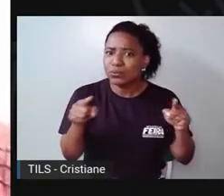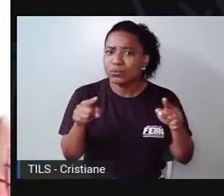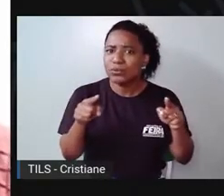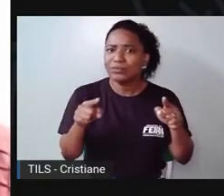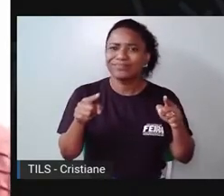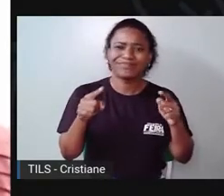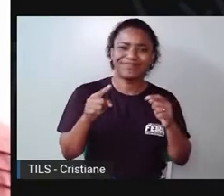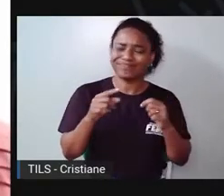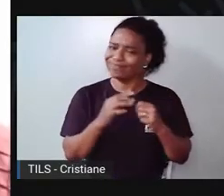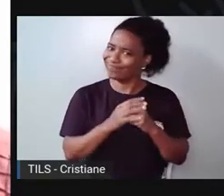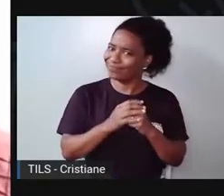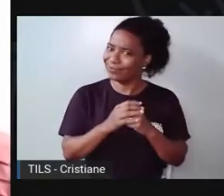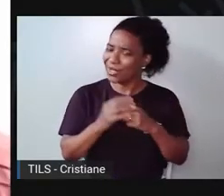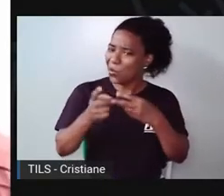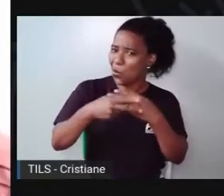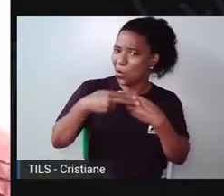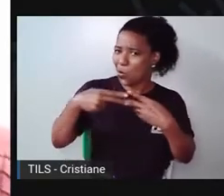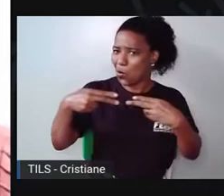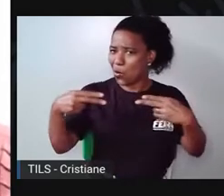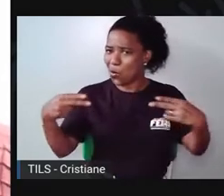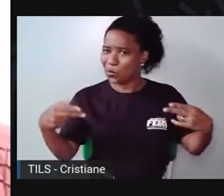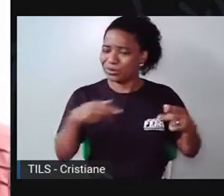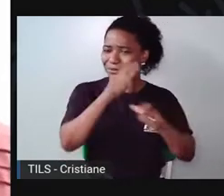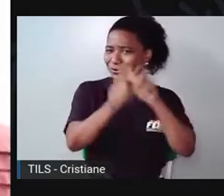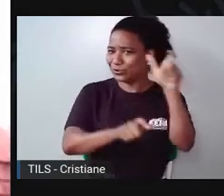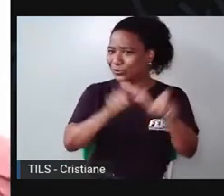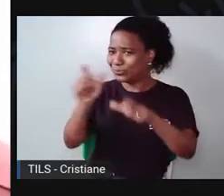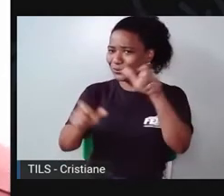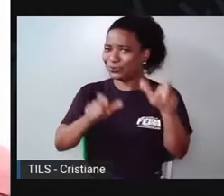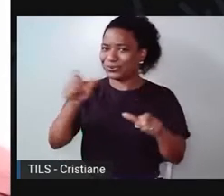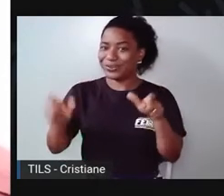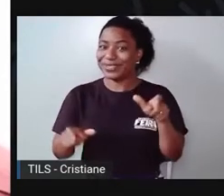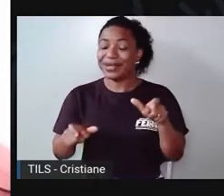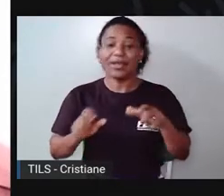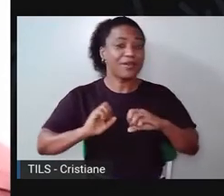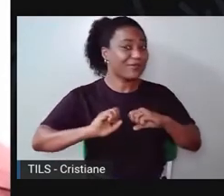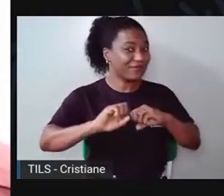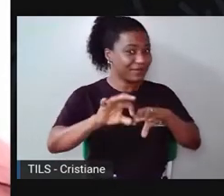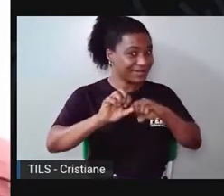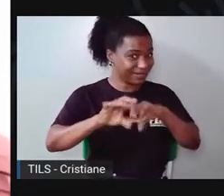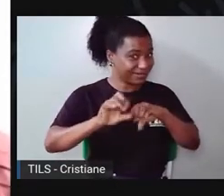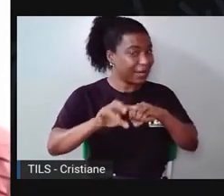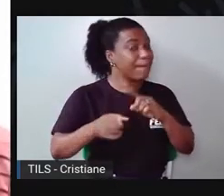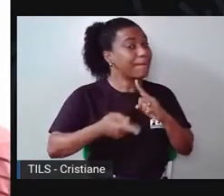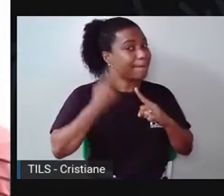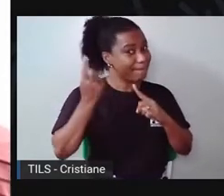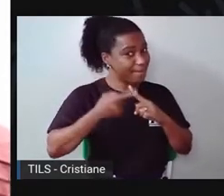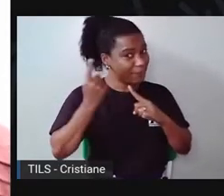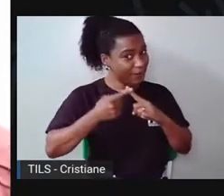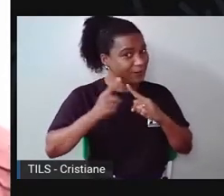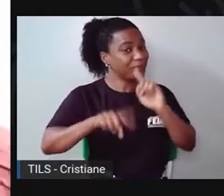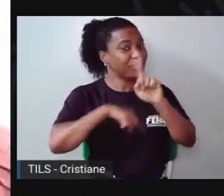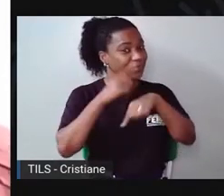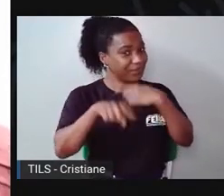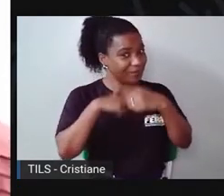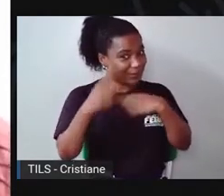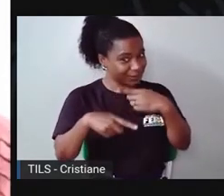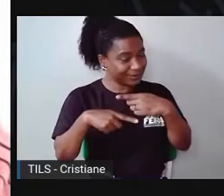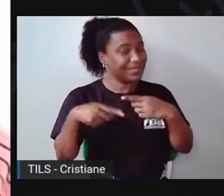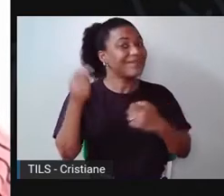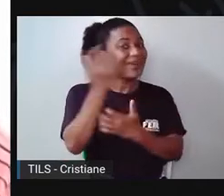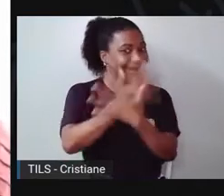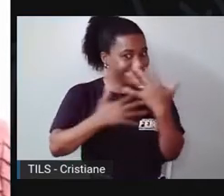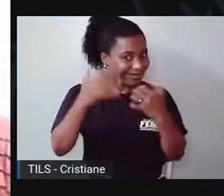alguns objetos, alguns personagens. E eu vou te ensinar primeiro. Ok? Ok. Para depois nós acompanharmos certinho.